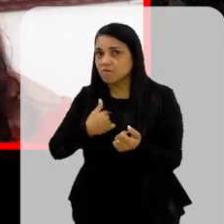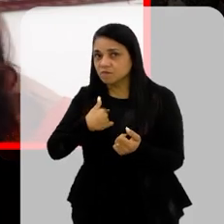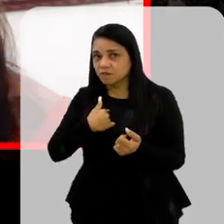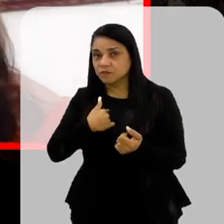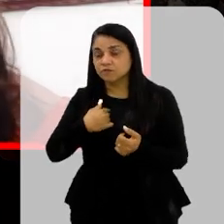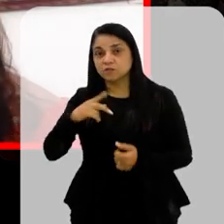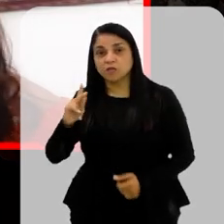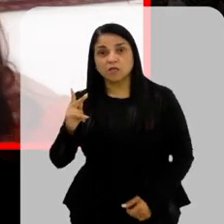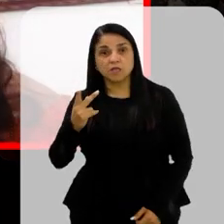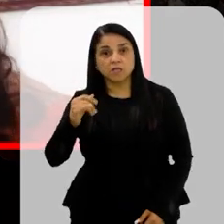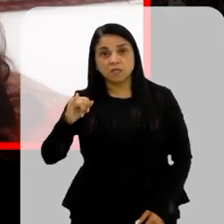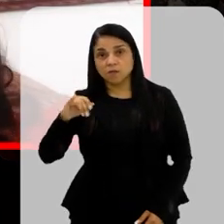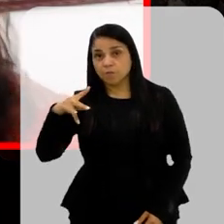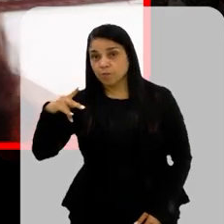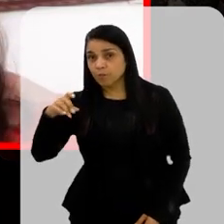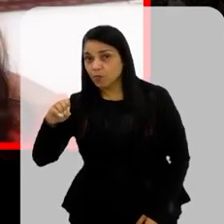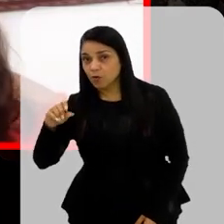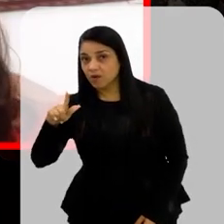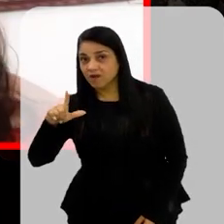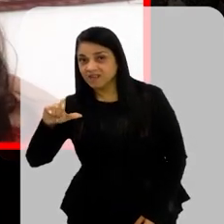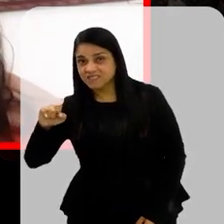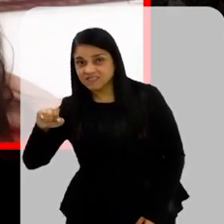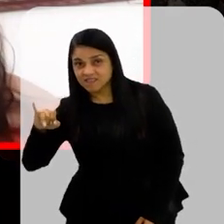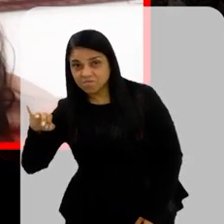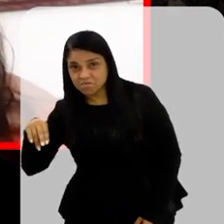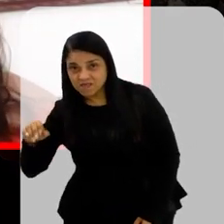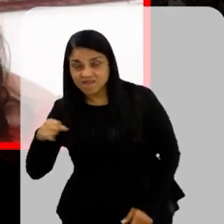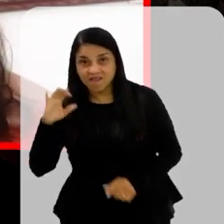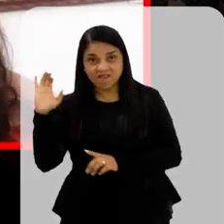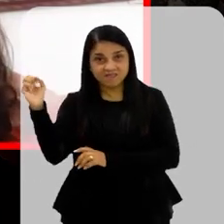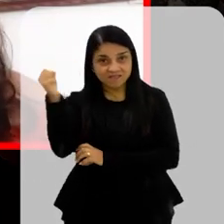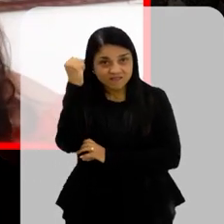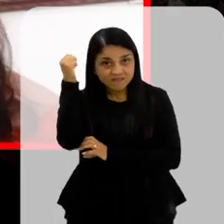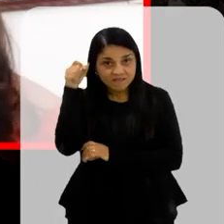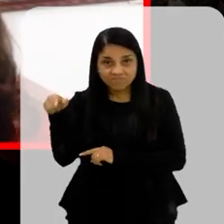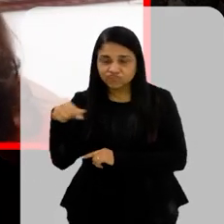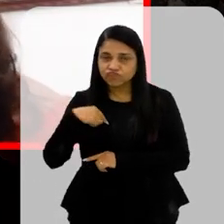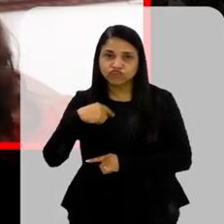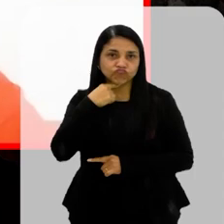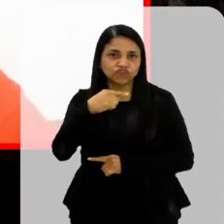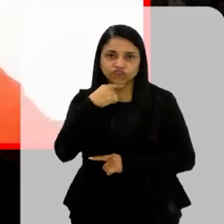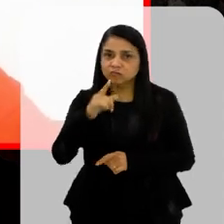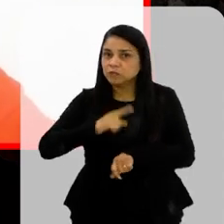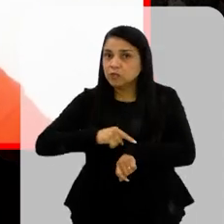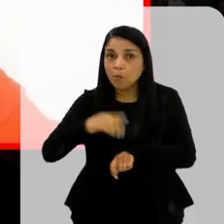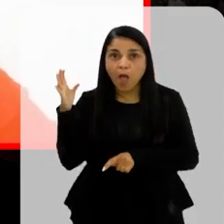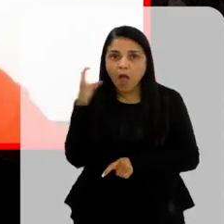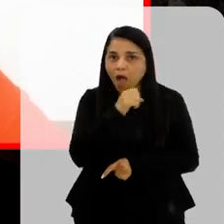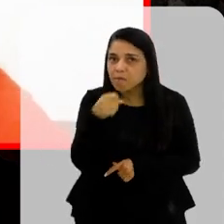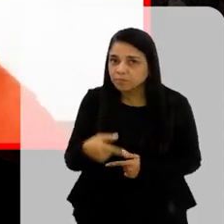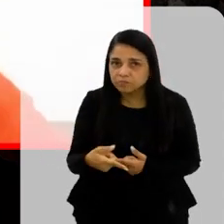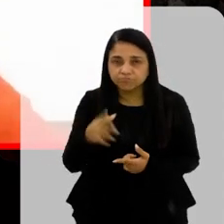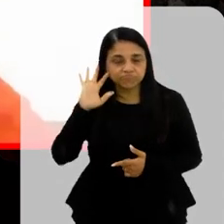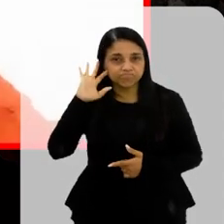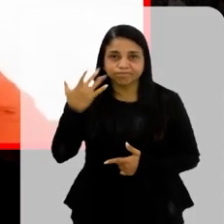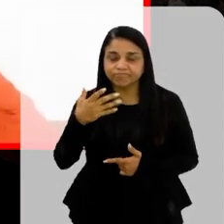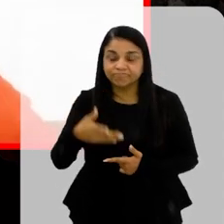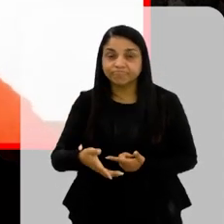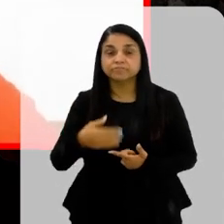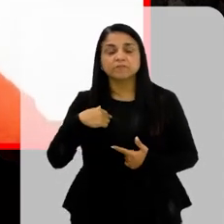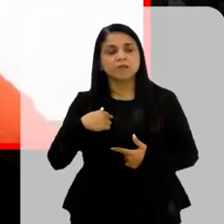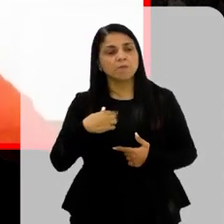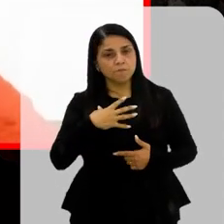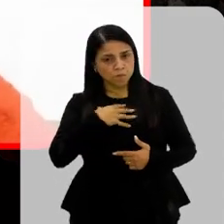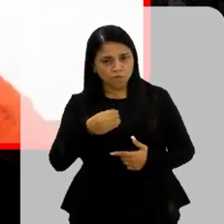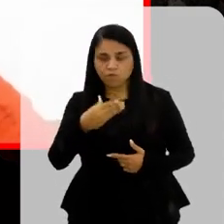se fosse Uma hipoglicemia severa A gente não tem tempo Para esperar A gente precisa Fazer algo E aí o Mateus Virou para mim